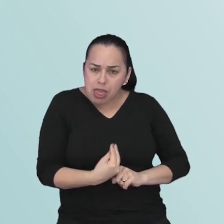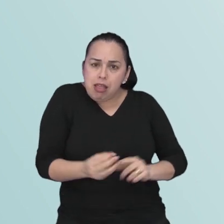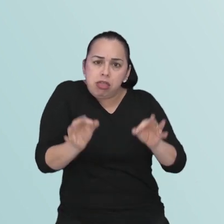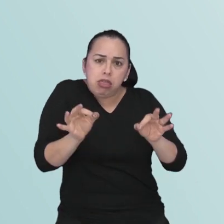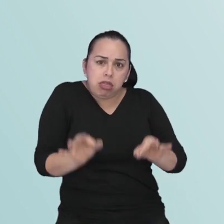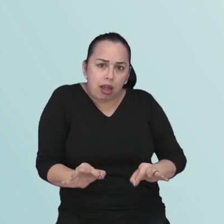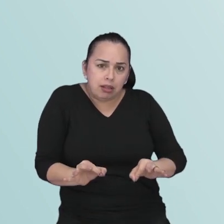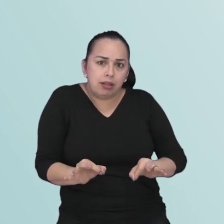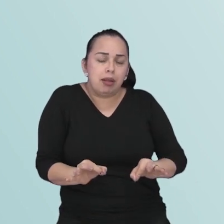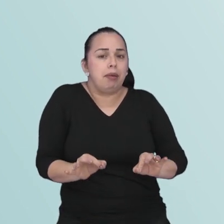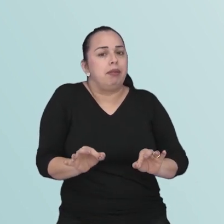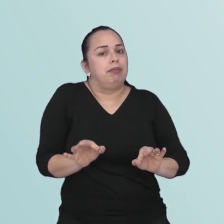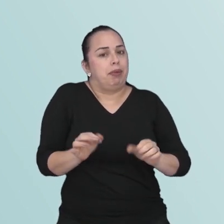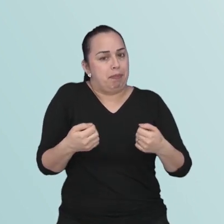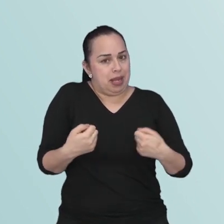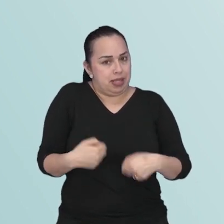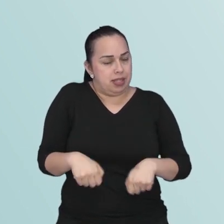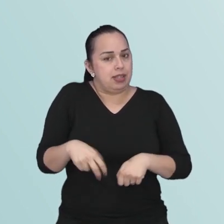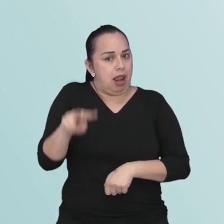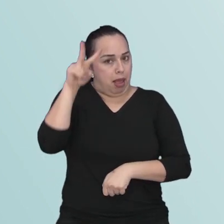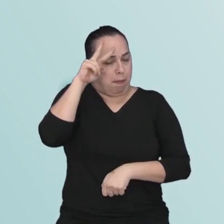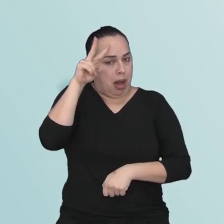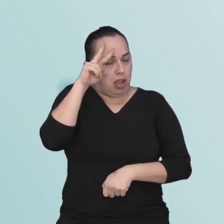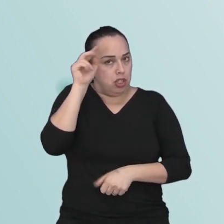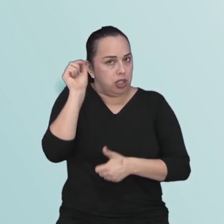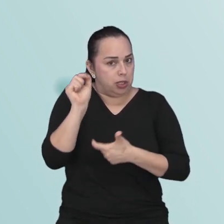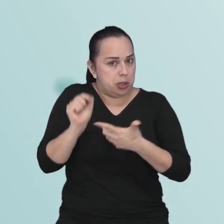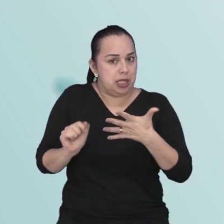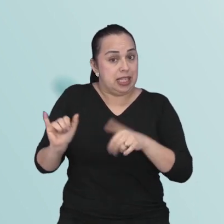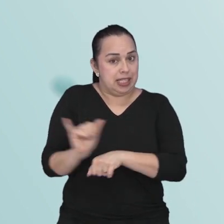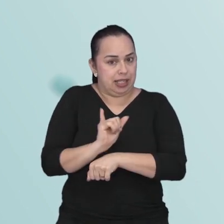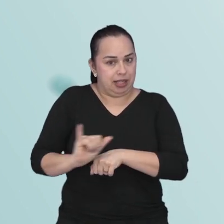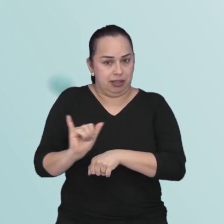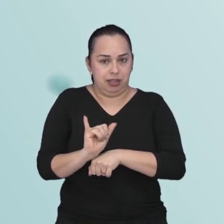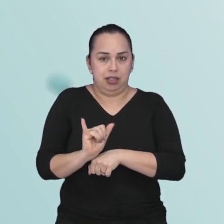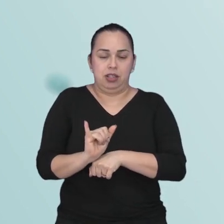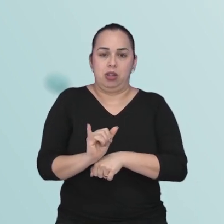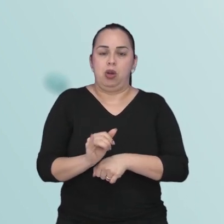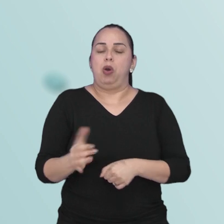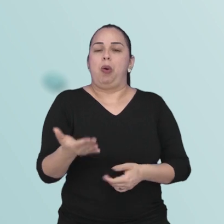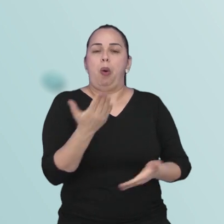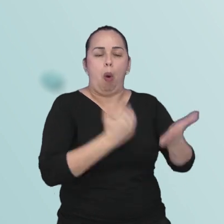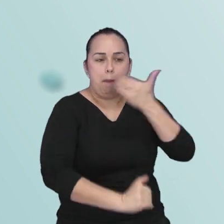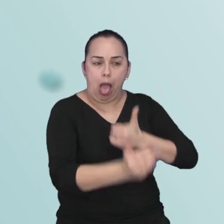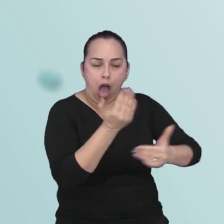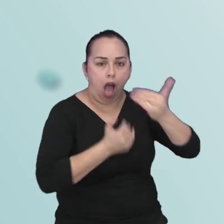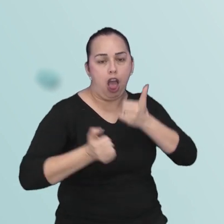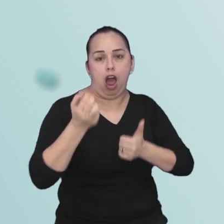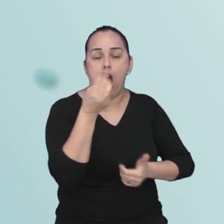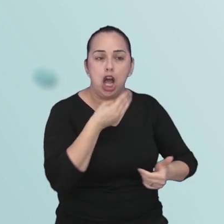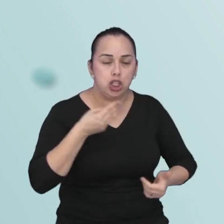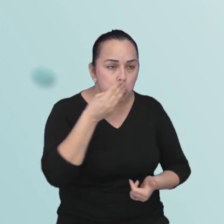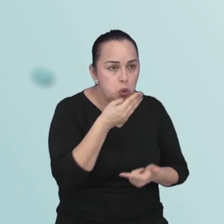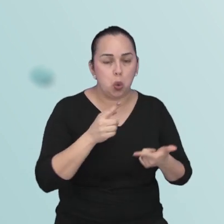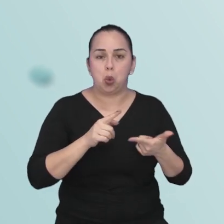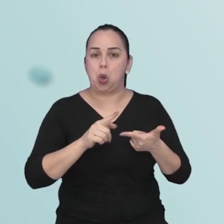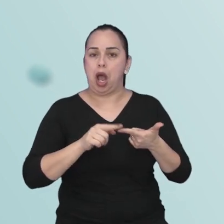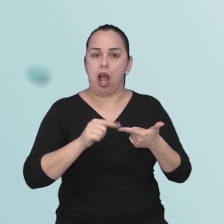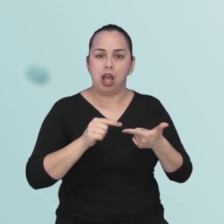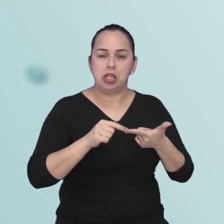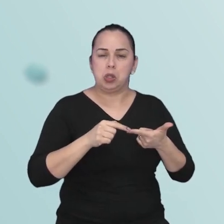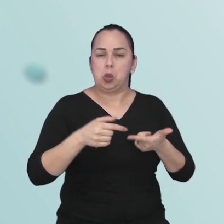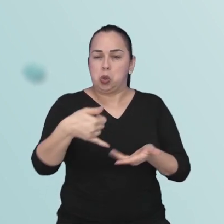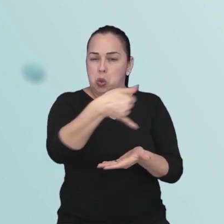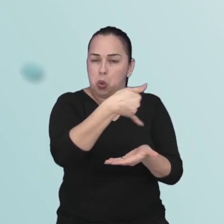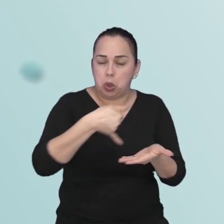intestino, algumas coisas básicas a gente tem que lembrar. Evitar excesso de calorias, excesso de açúcar, de carboidrato,